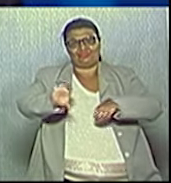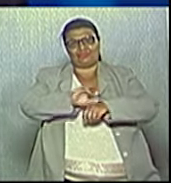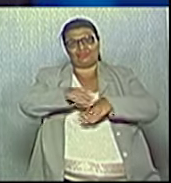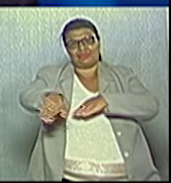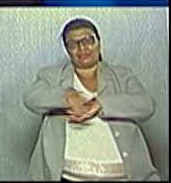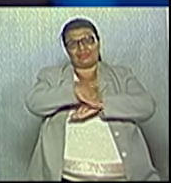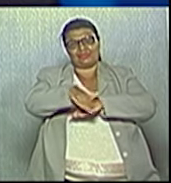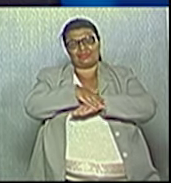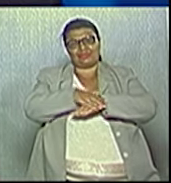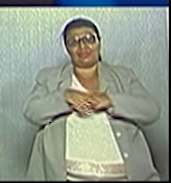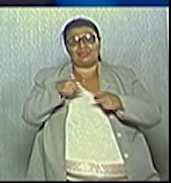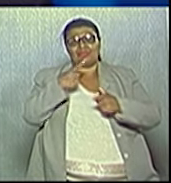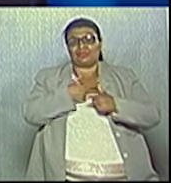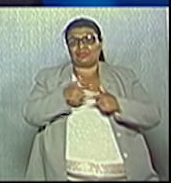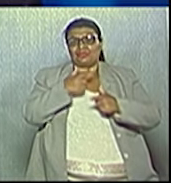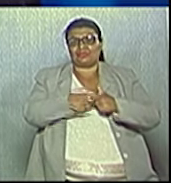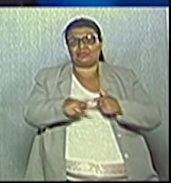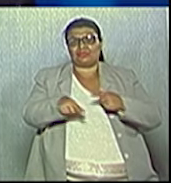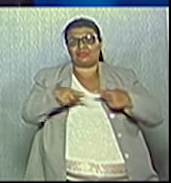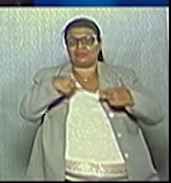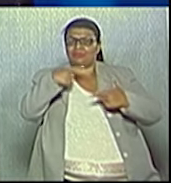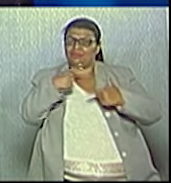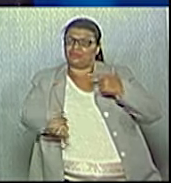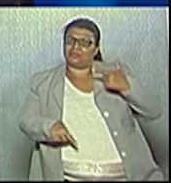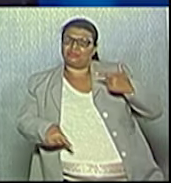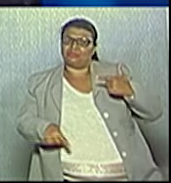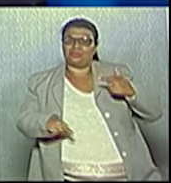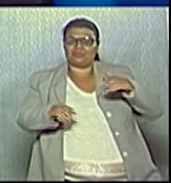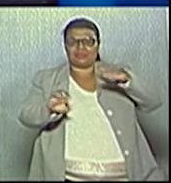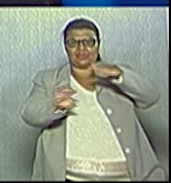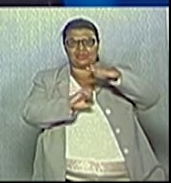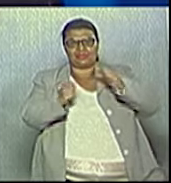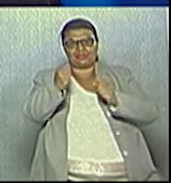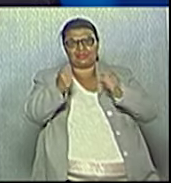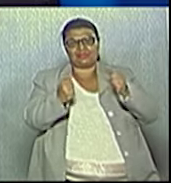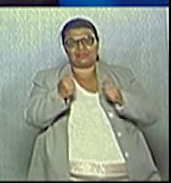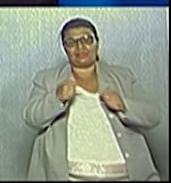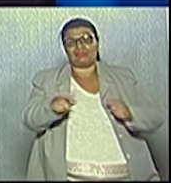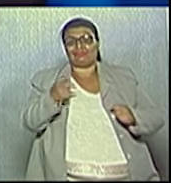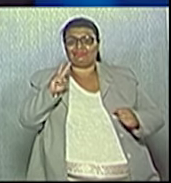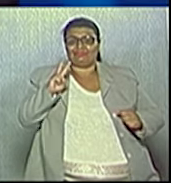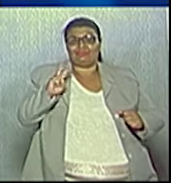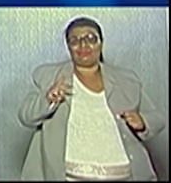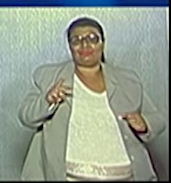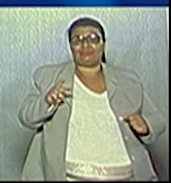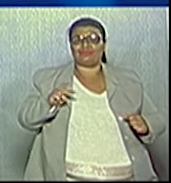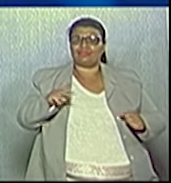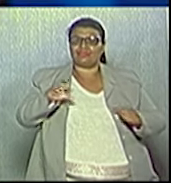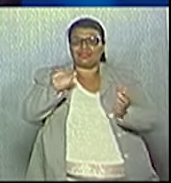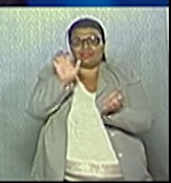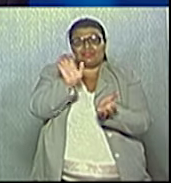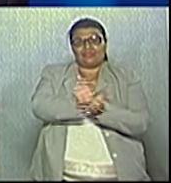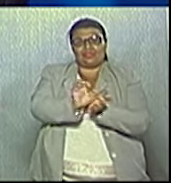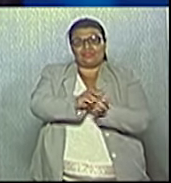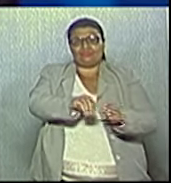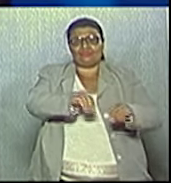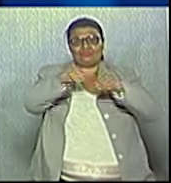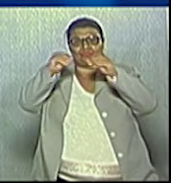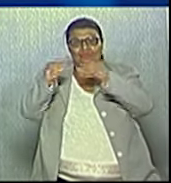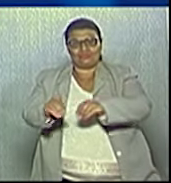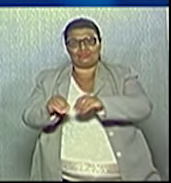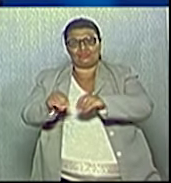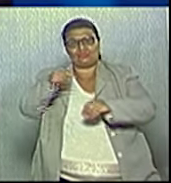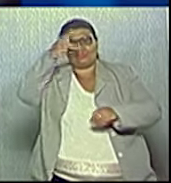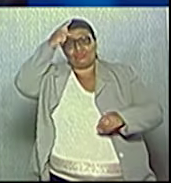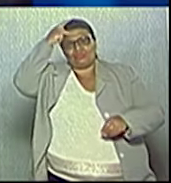medidas equivocadas, como a proibição de estacionamento. Nós estamos assistindo Jacareí exportar consumidor.